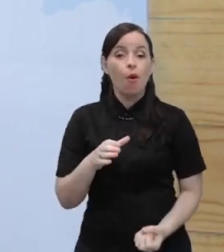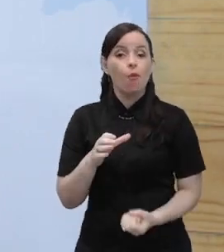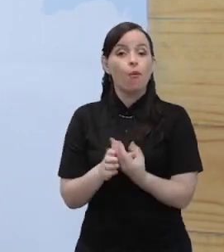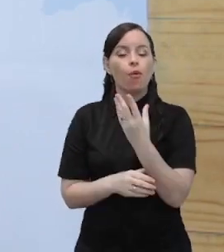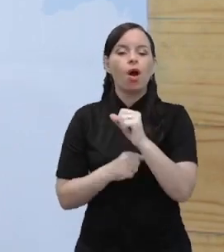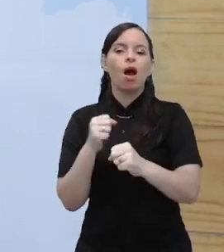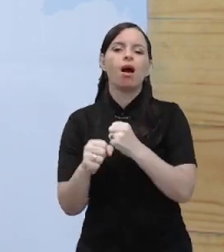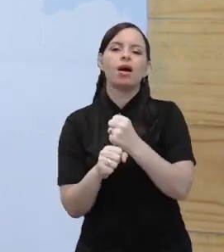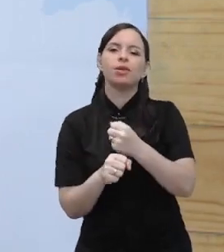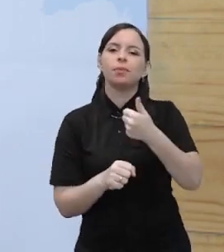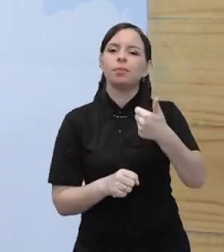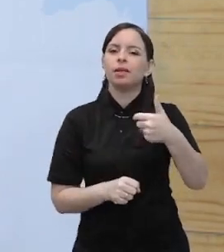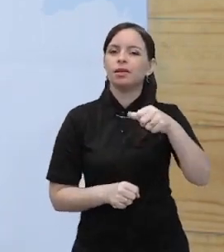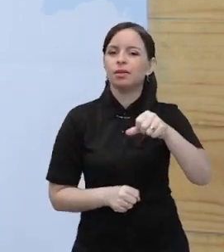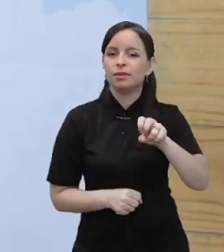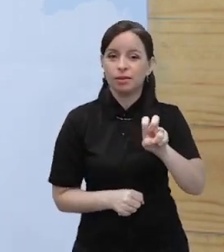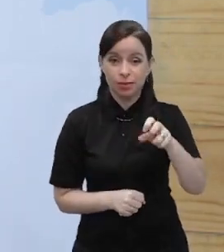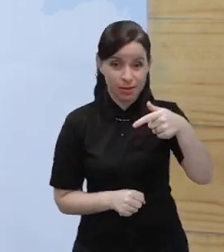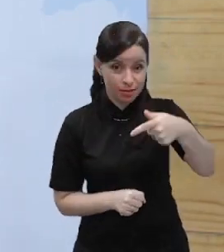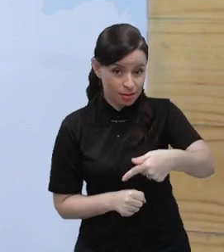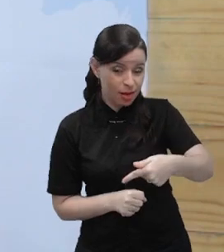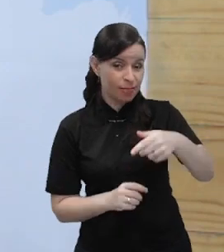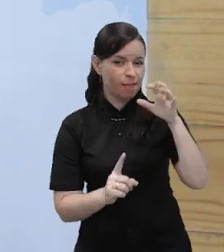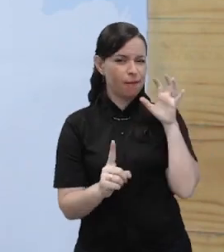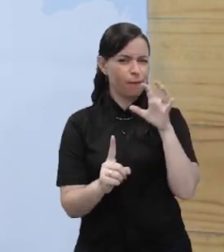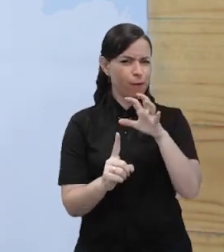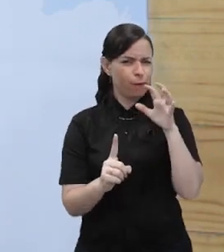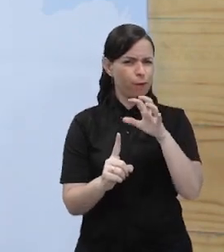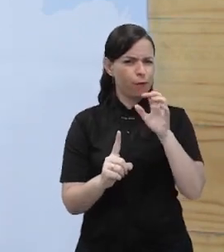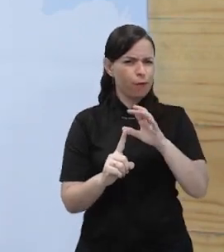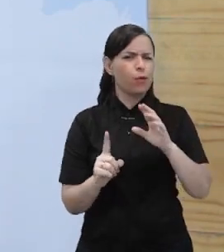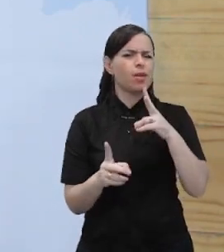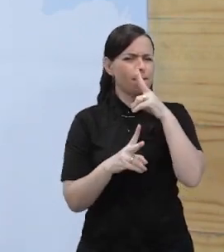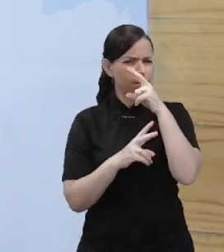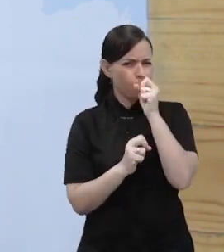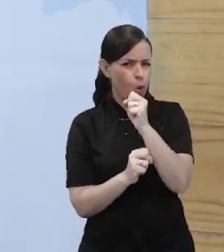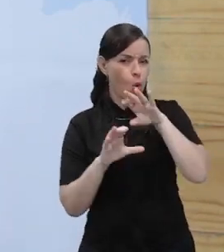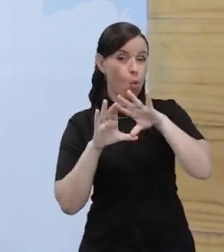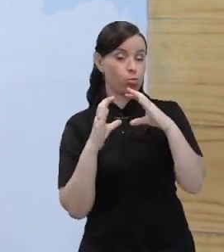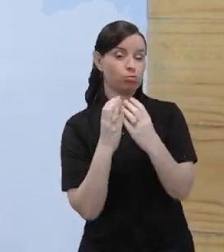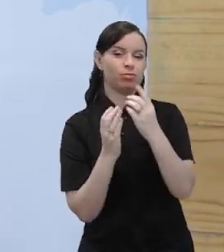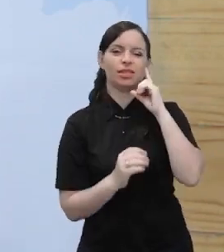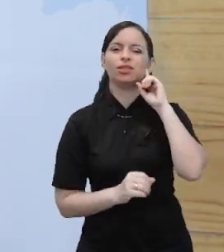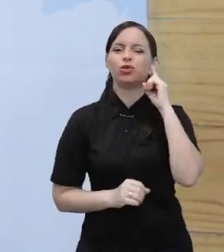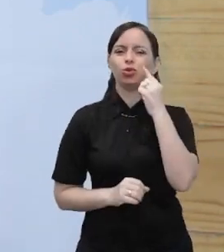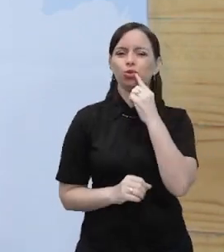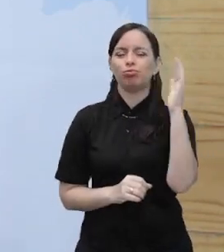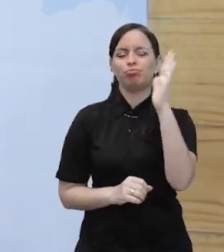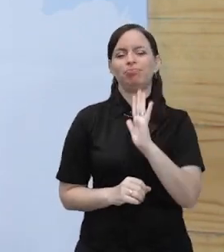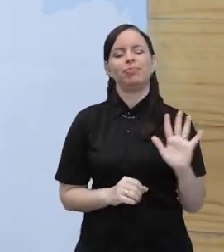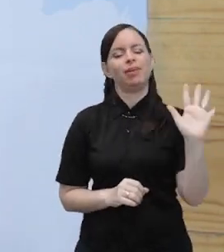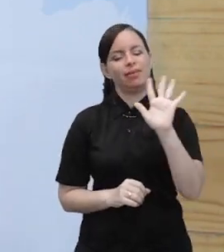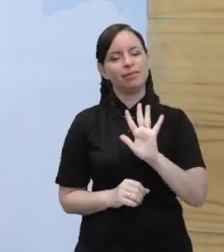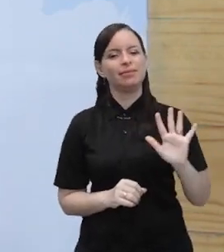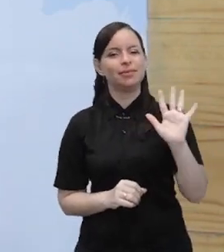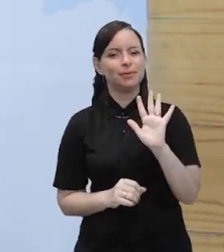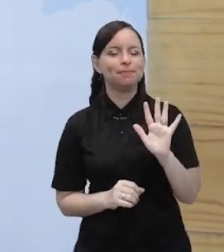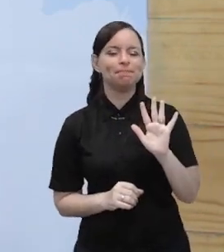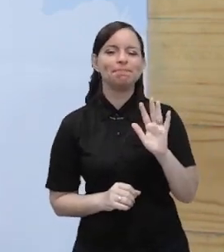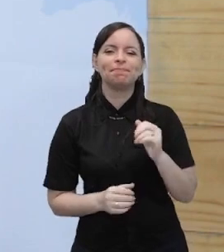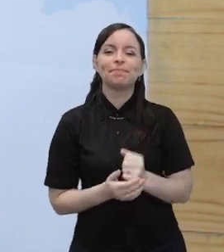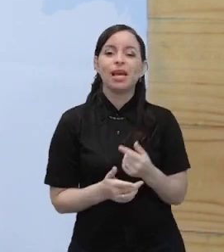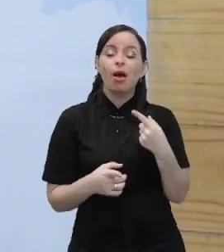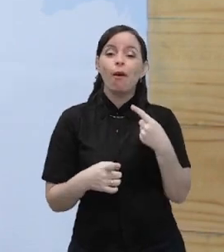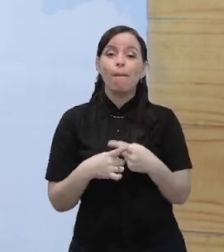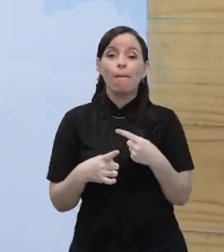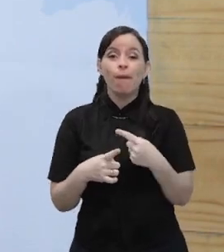1857 e tem uma influência muito forte para a comunidade surda de todo o Brasil. Isso porque de